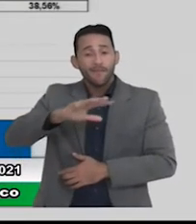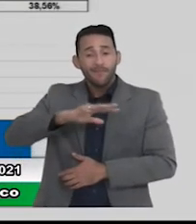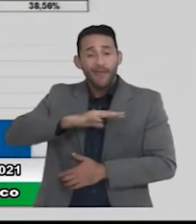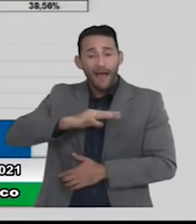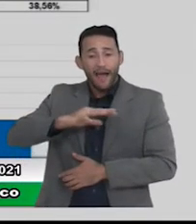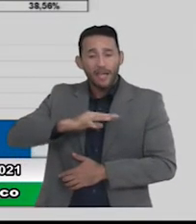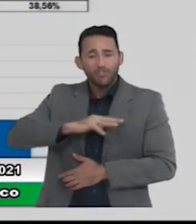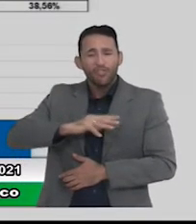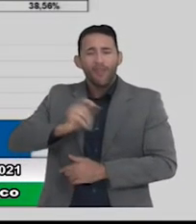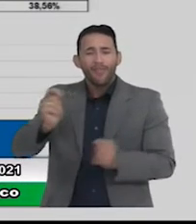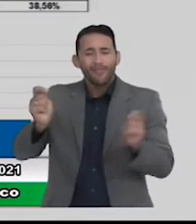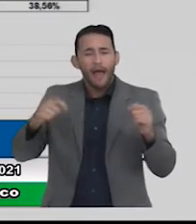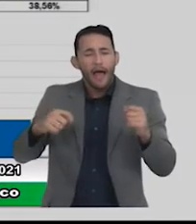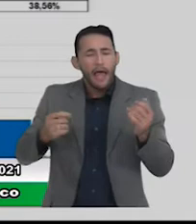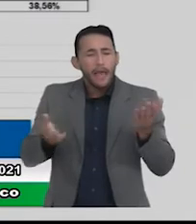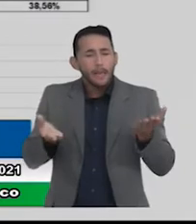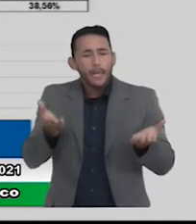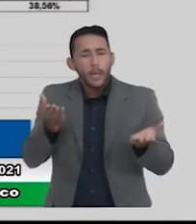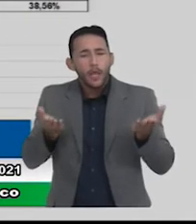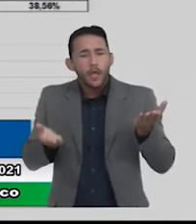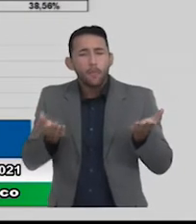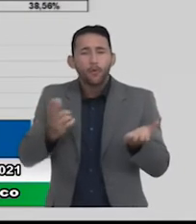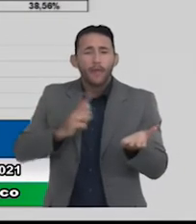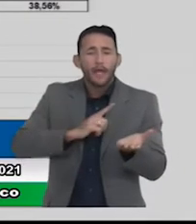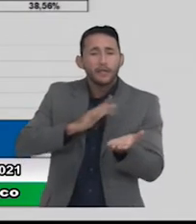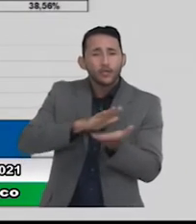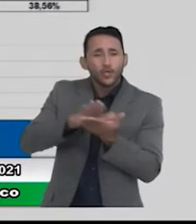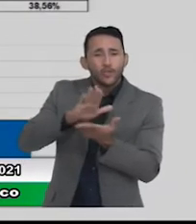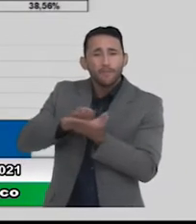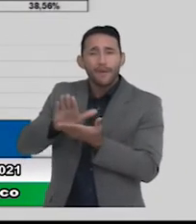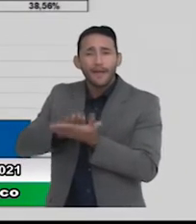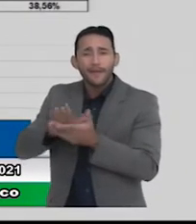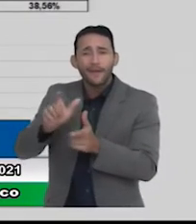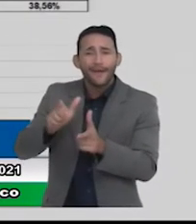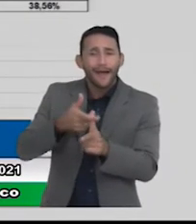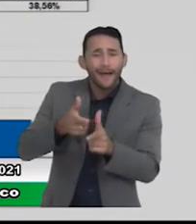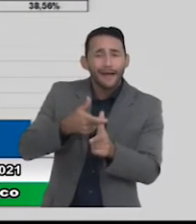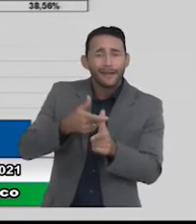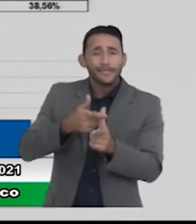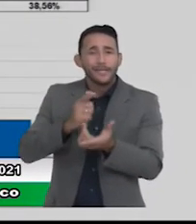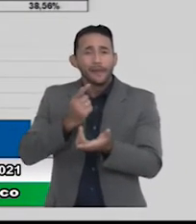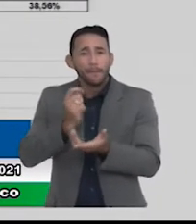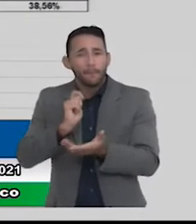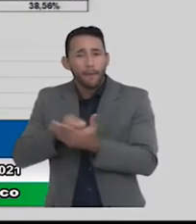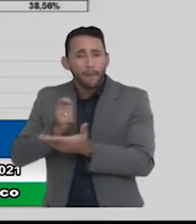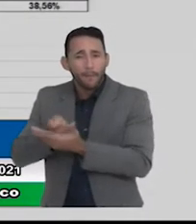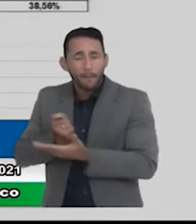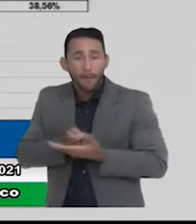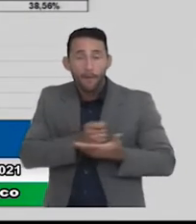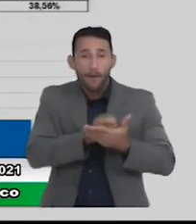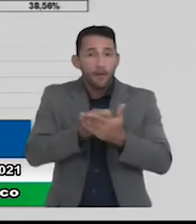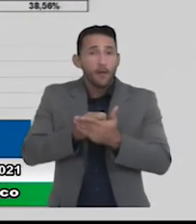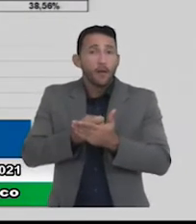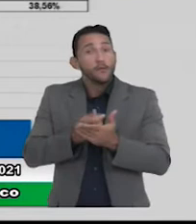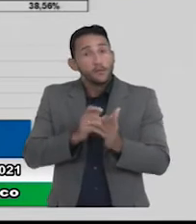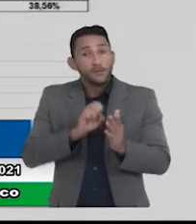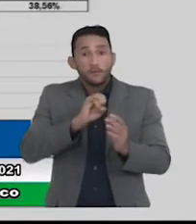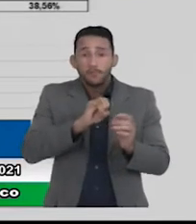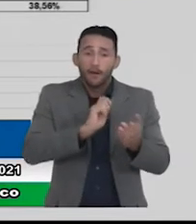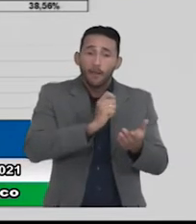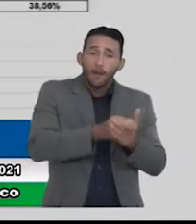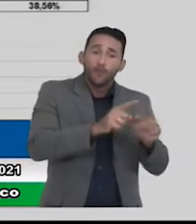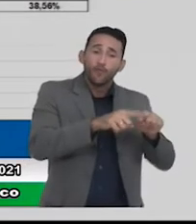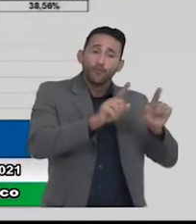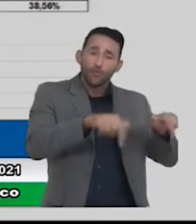equilibrar suas contas e possa fazer os investimentos necessários e manter o custeio o próprio custeio da máquina pública e de